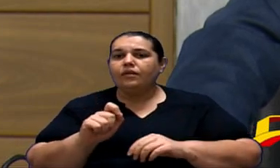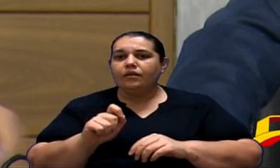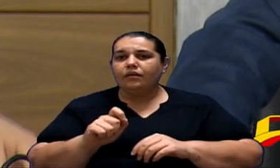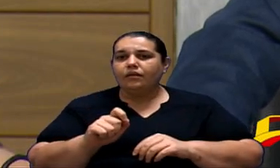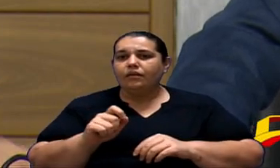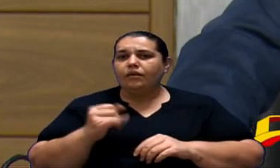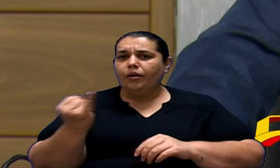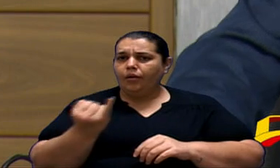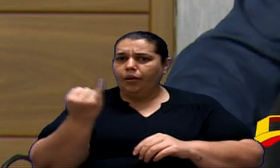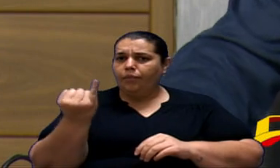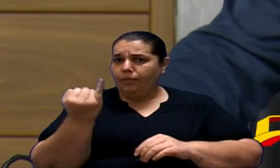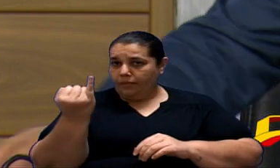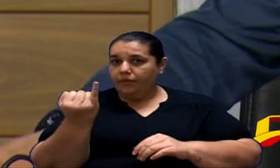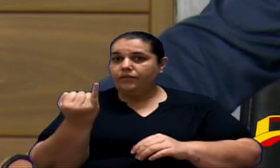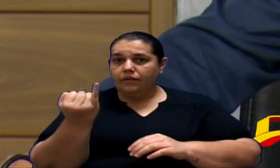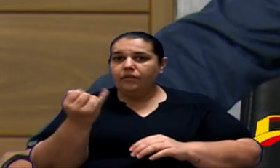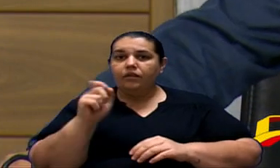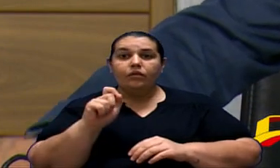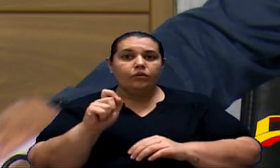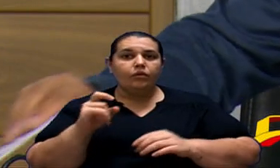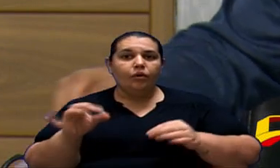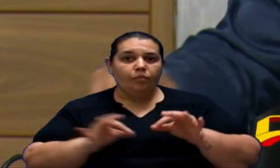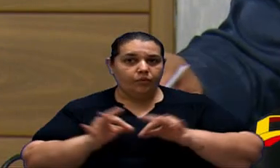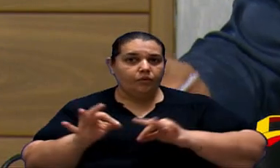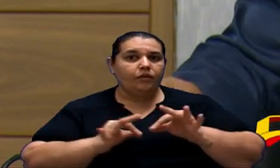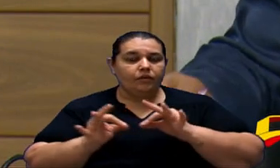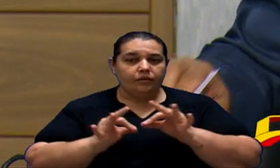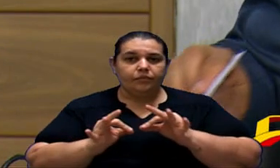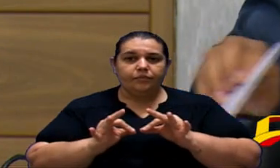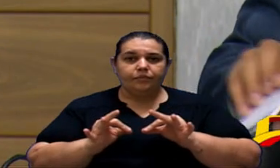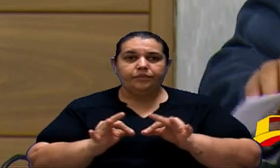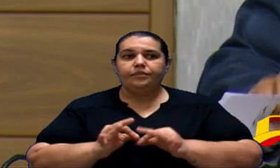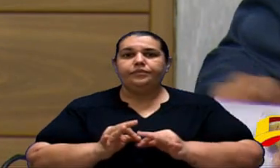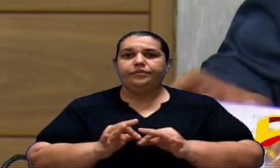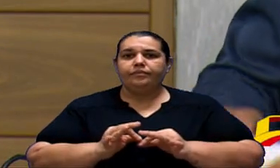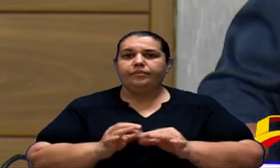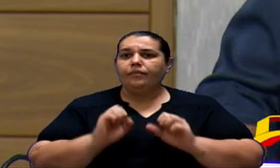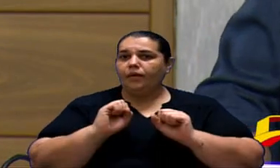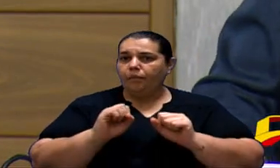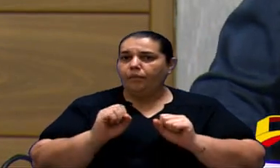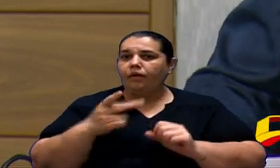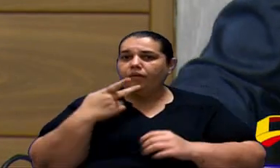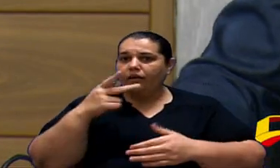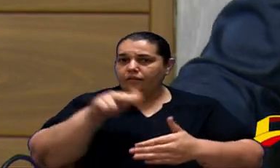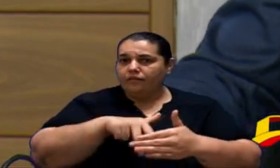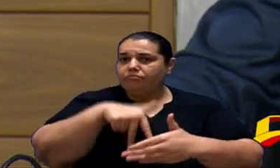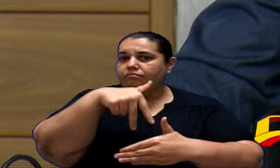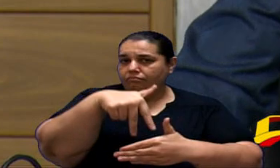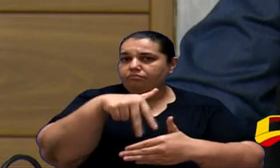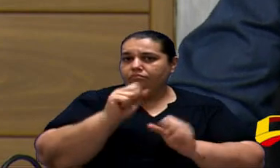Interessante Esse Projeto Deu Pode Falar Na Tribuna Fala